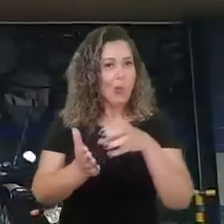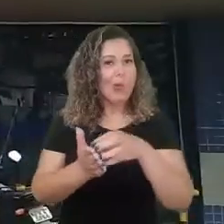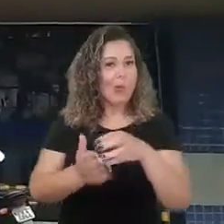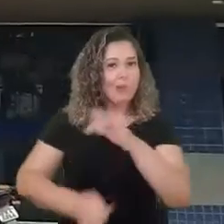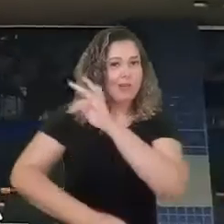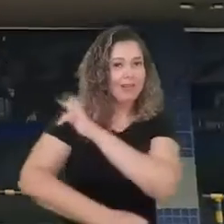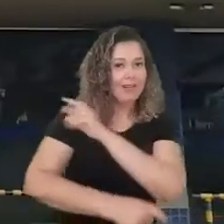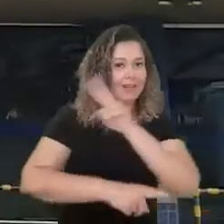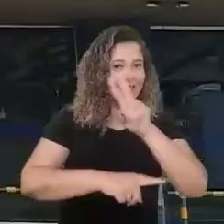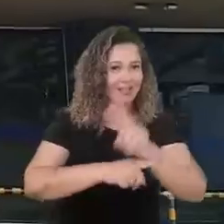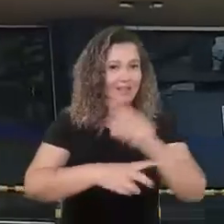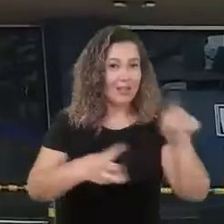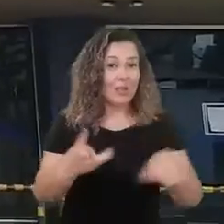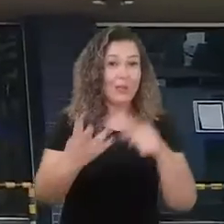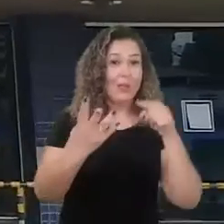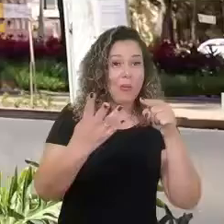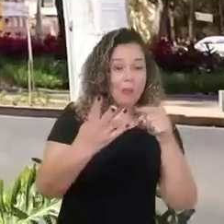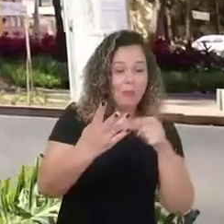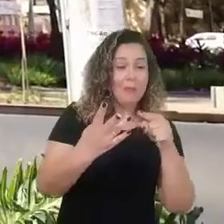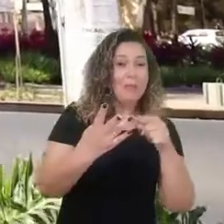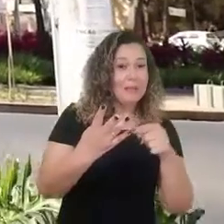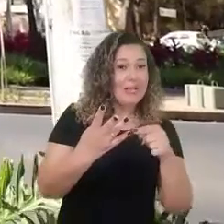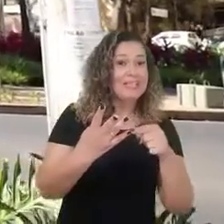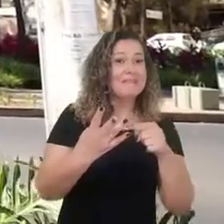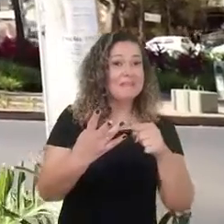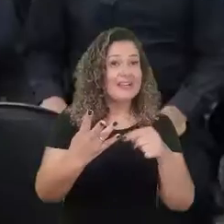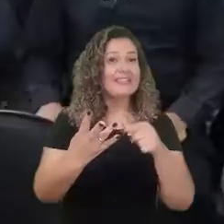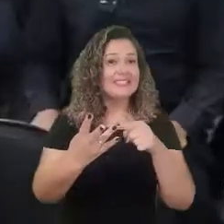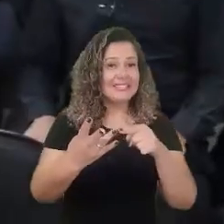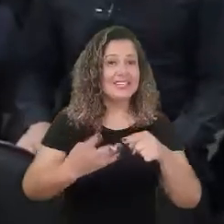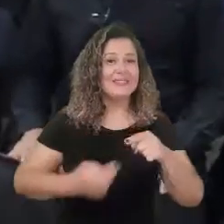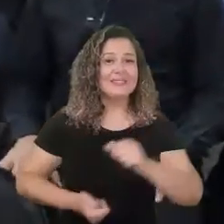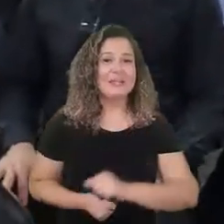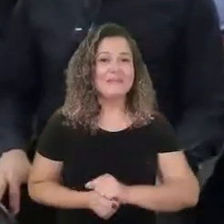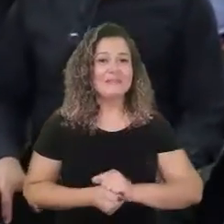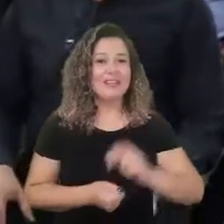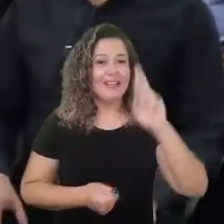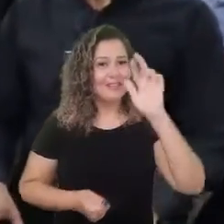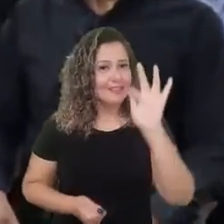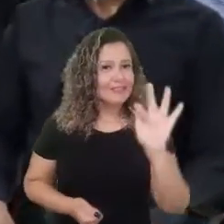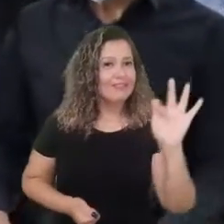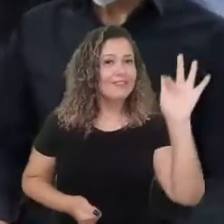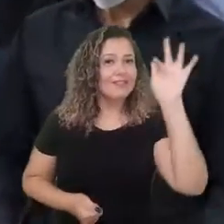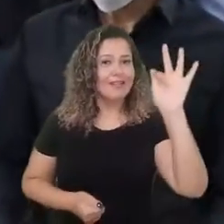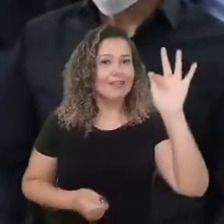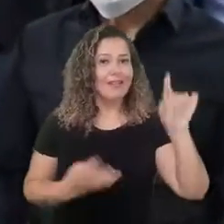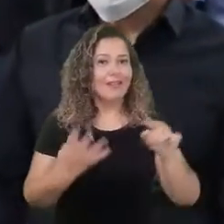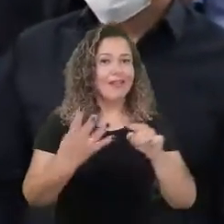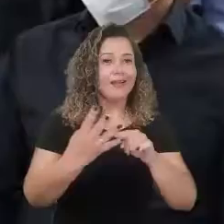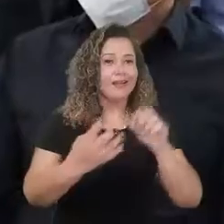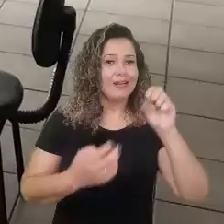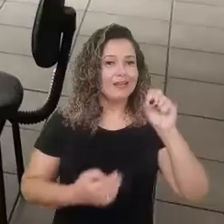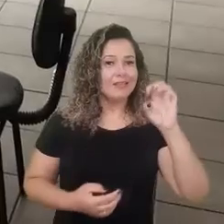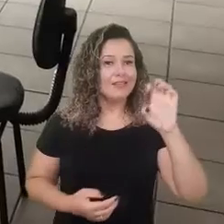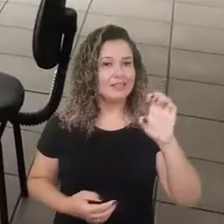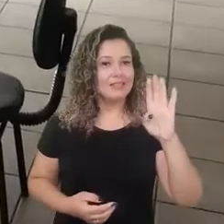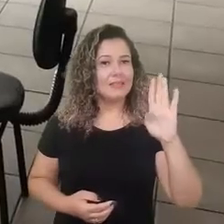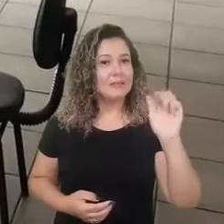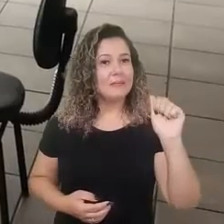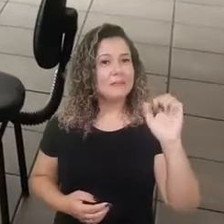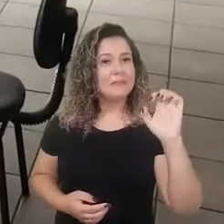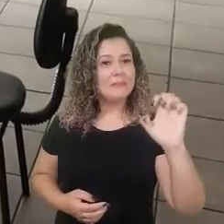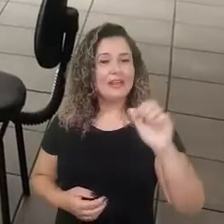com a participação da Receita Federal e do SEBRAE, vai oferecer orientação contábil e fiscal